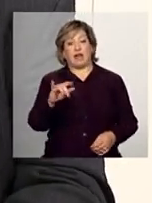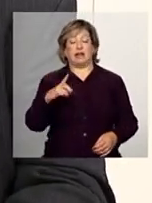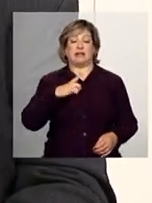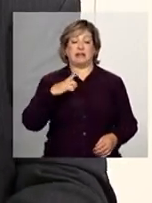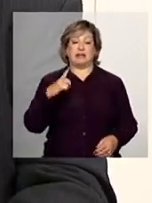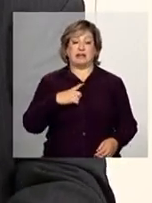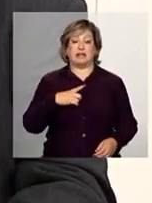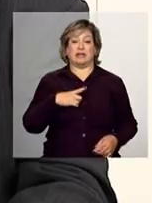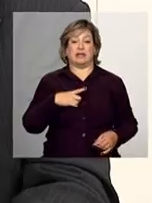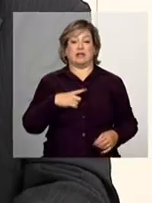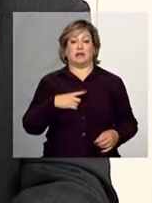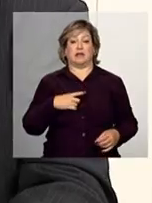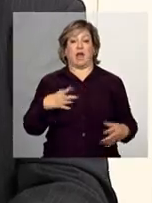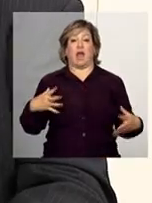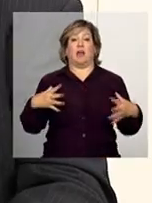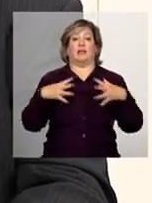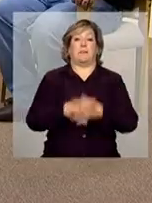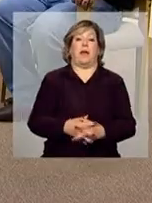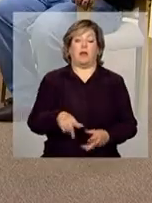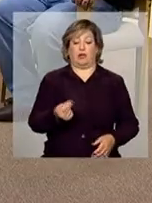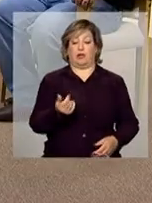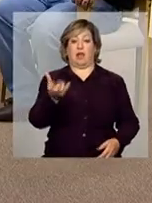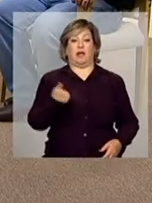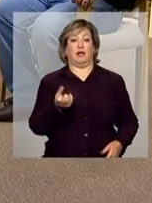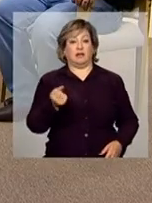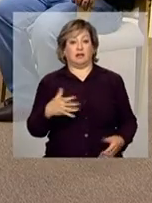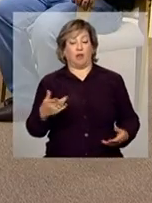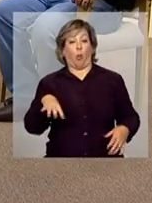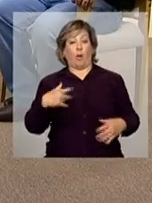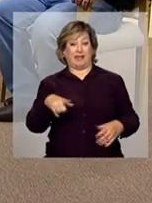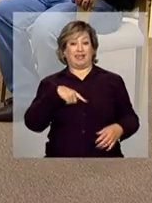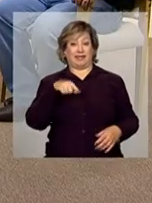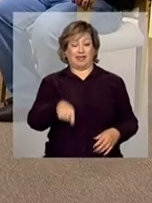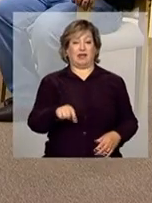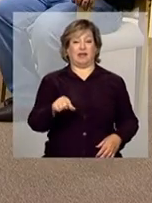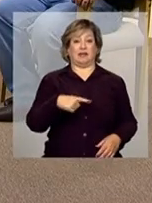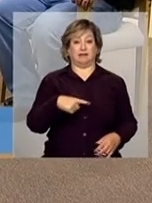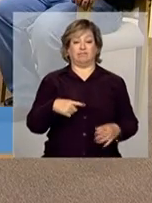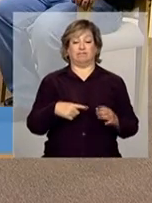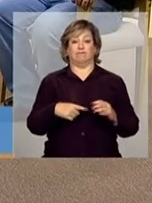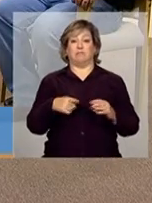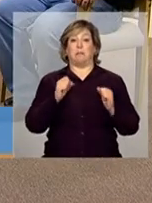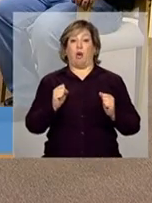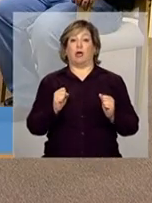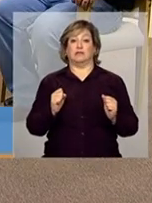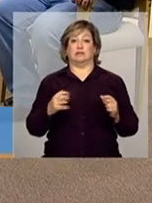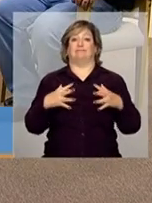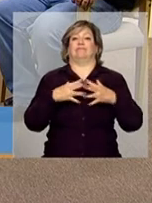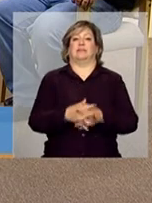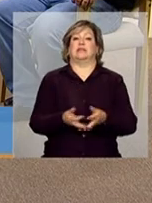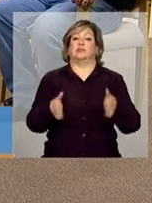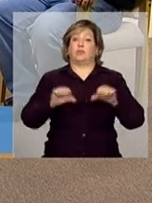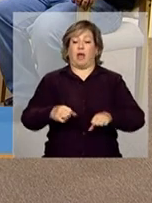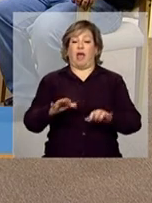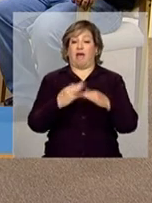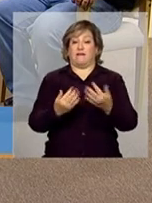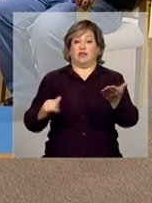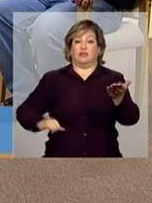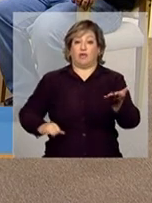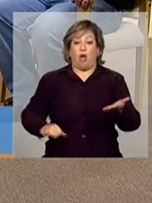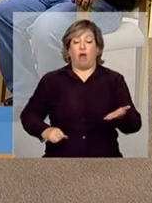efeito no benefício. Quando há o efeito no benefício, isso é um indicador de vulnerabilidade da família, que aí outro ator